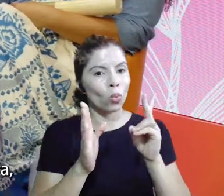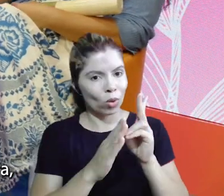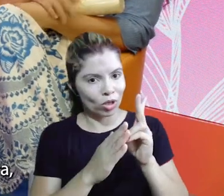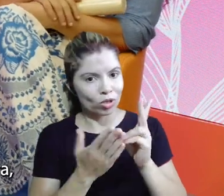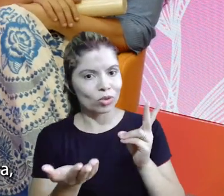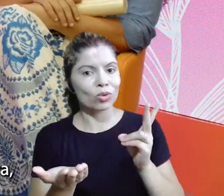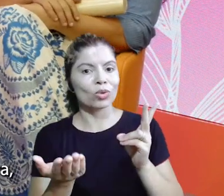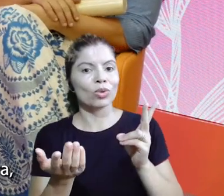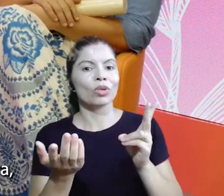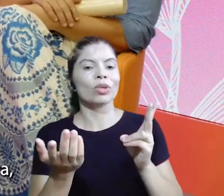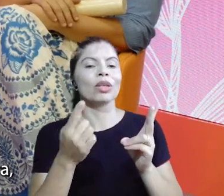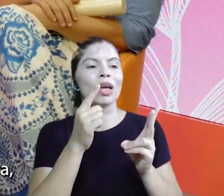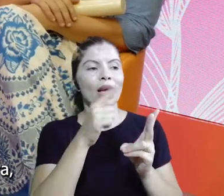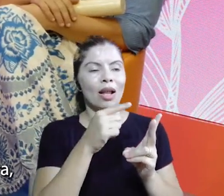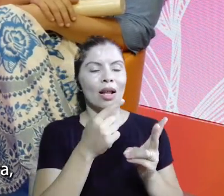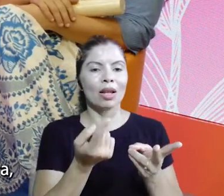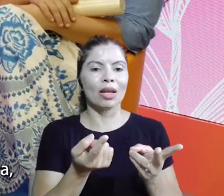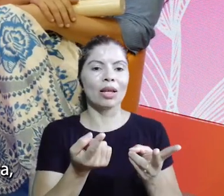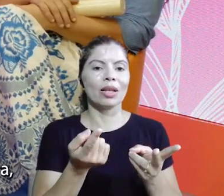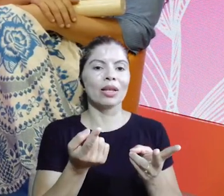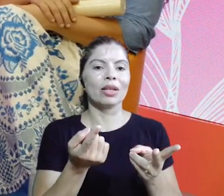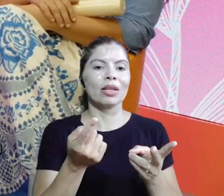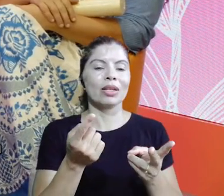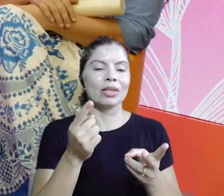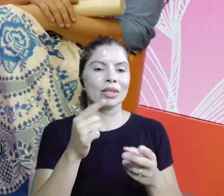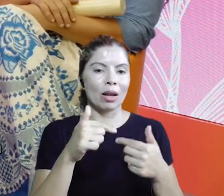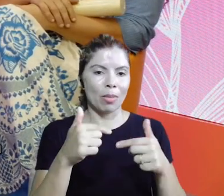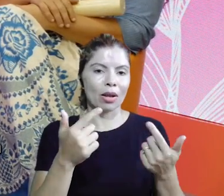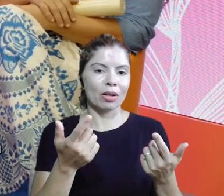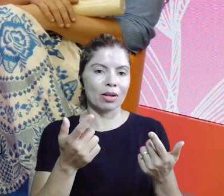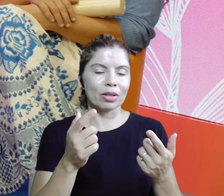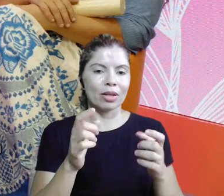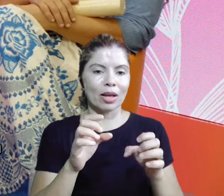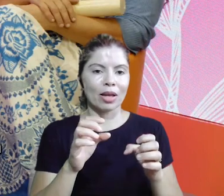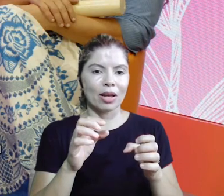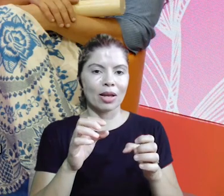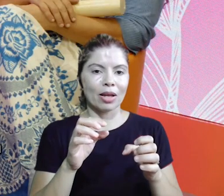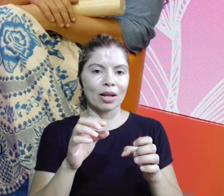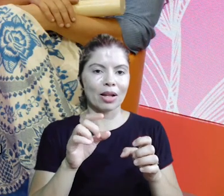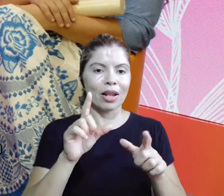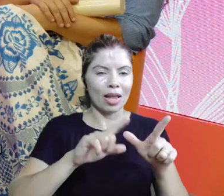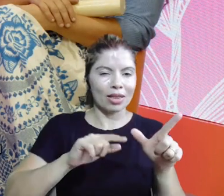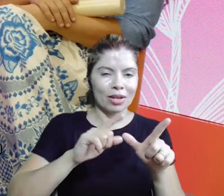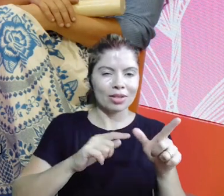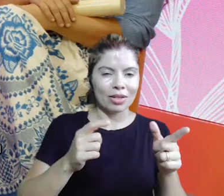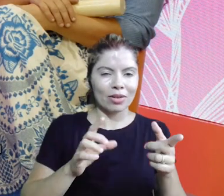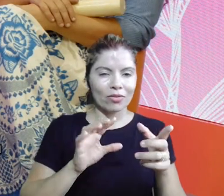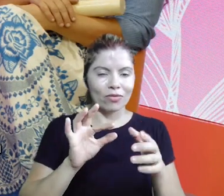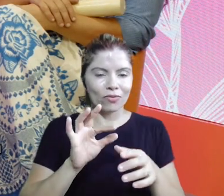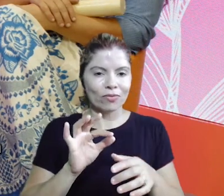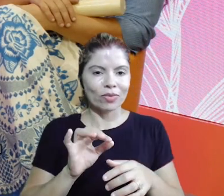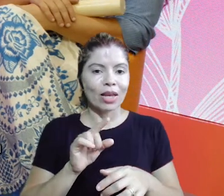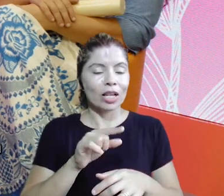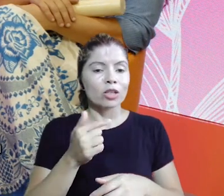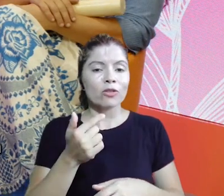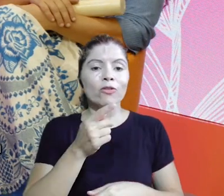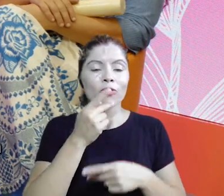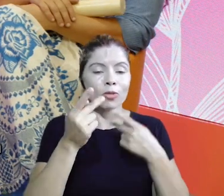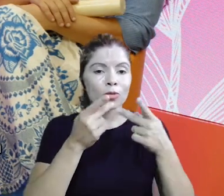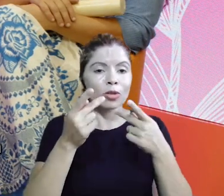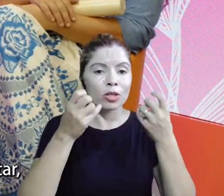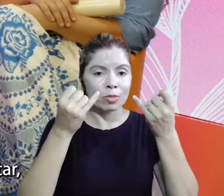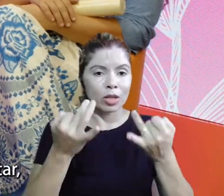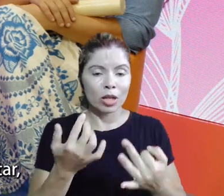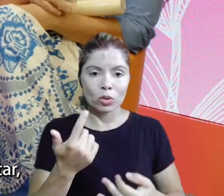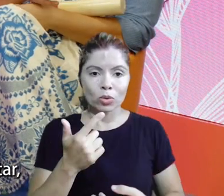que faz parte da Academia Brasileira de Letras agora, ele diz que se a gente não tem água potável para beber, não tem